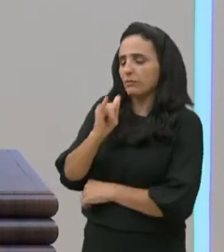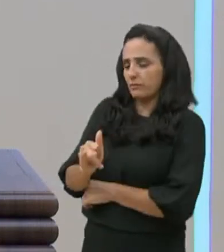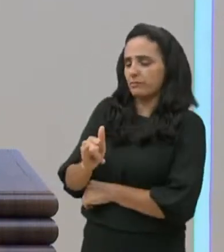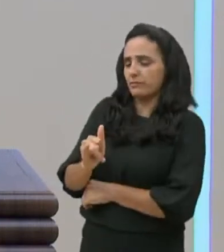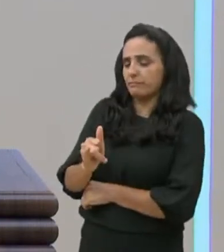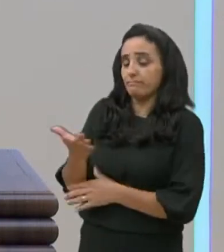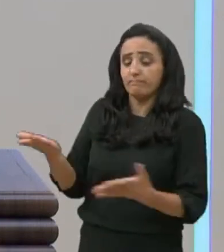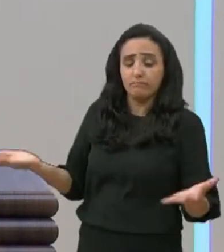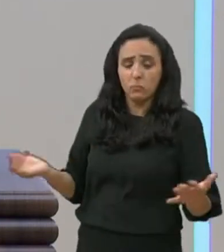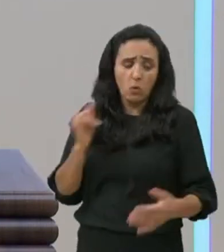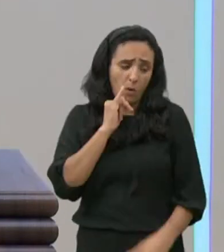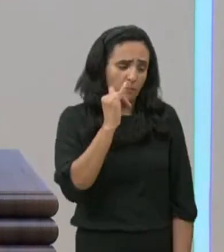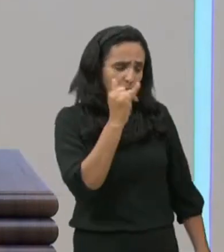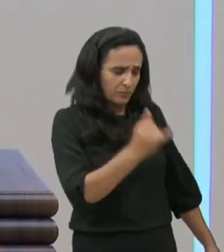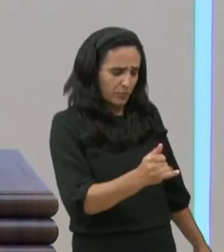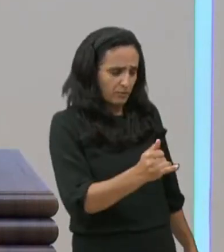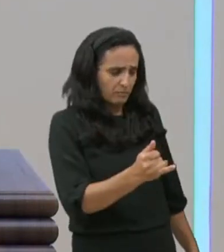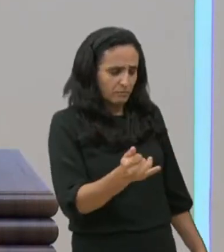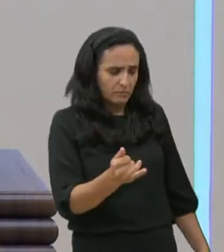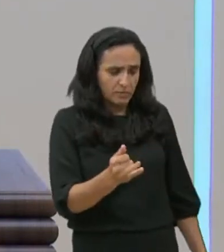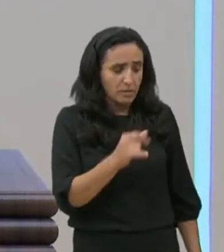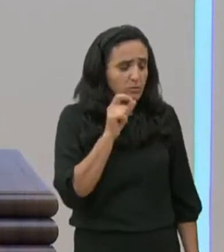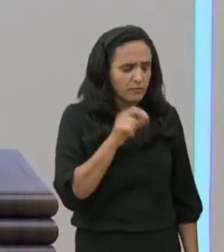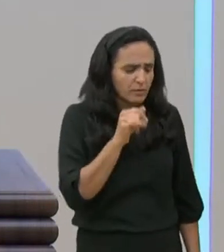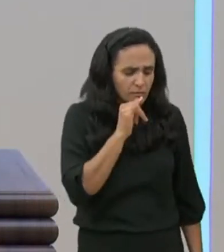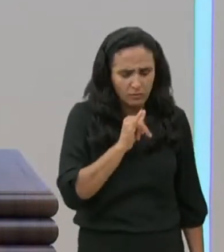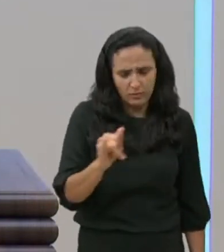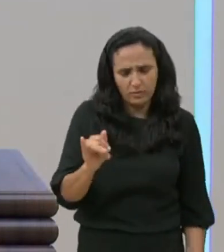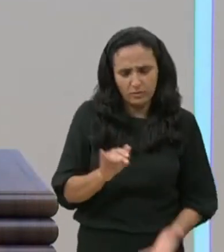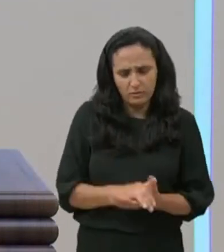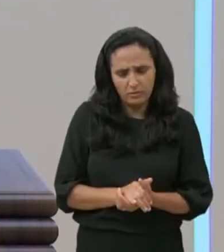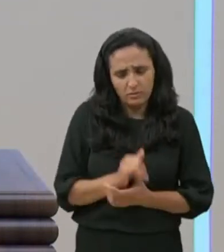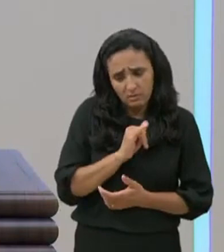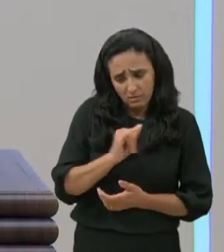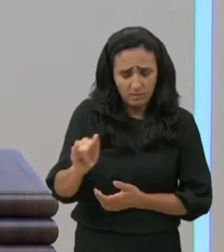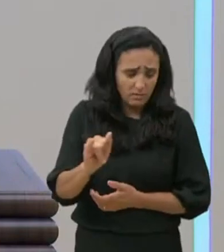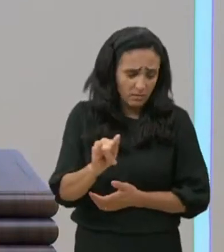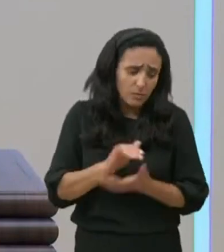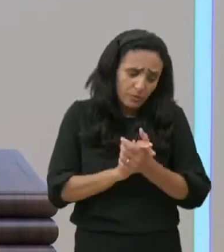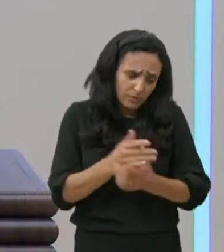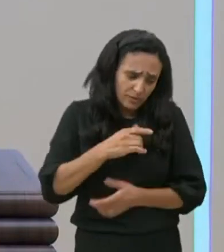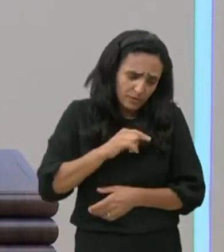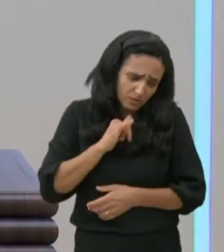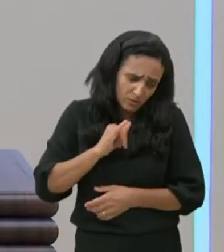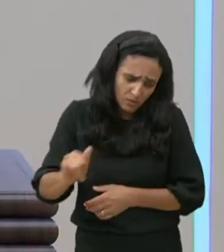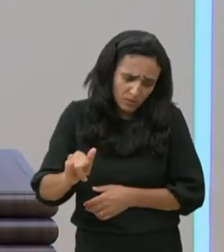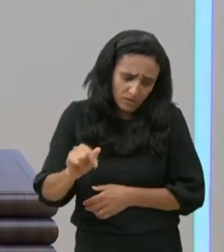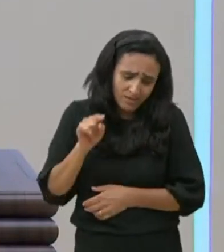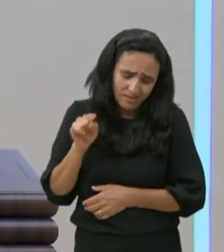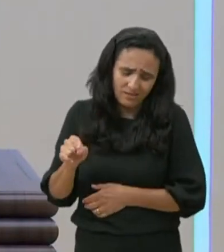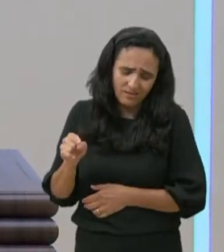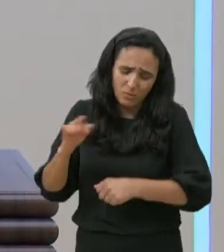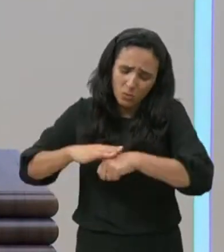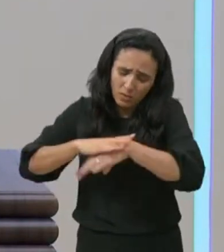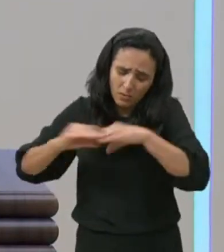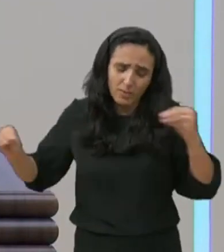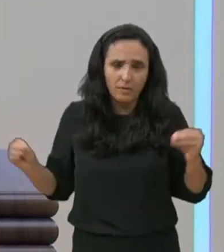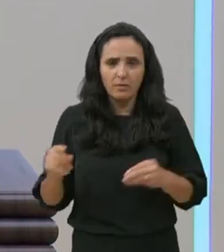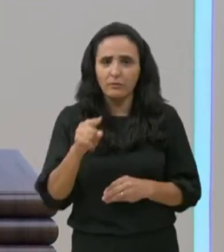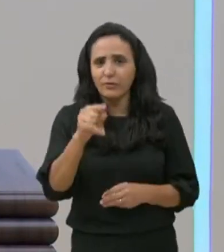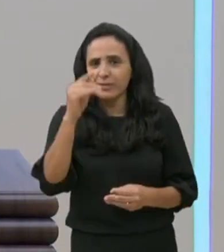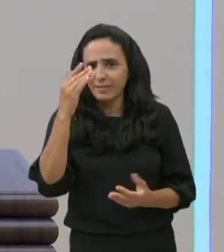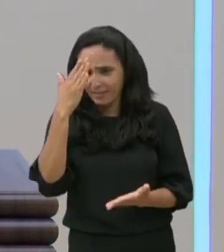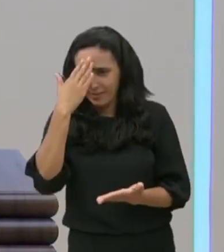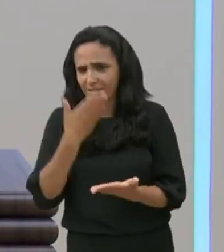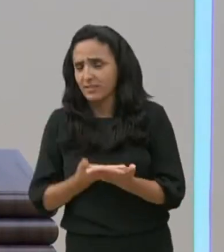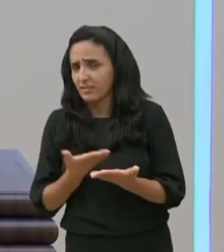daqui, que ele será curado, o milagre da cura, vai acontecer, lá na minha casa, você acredita nisto,